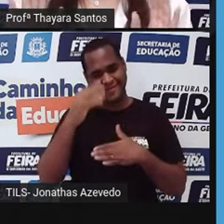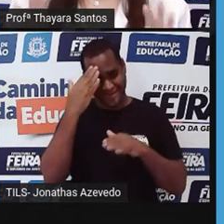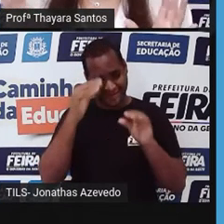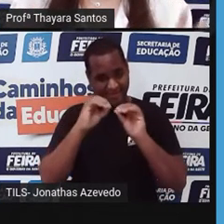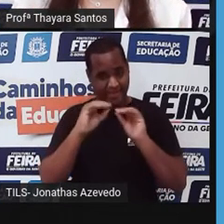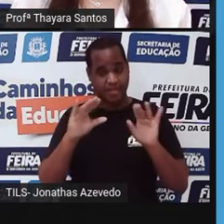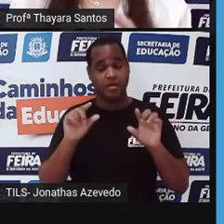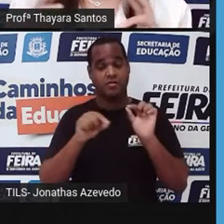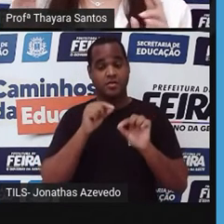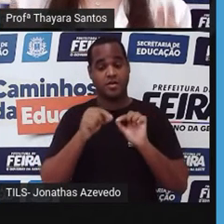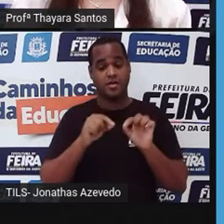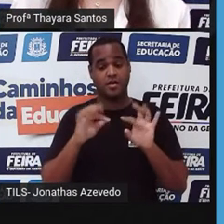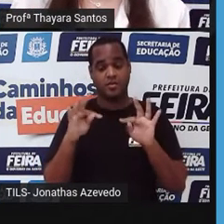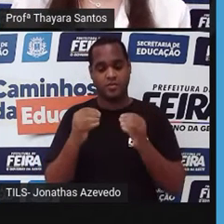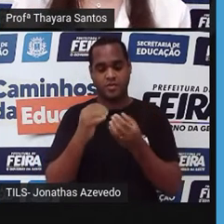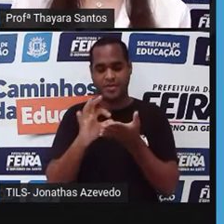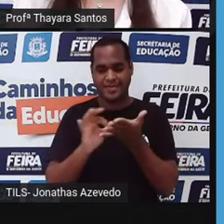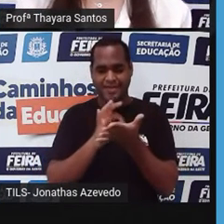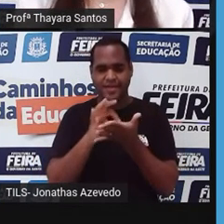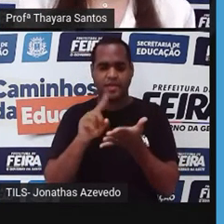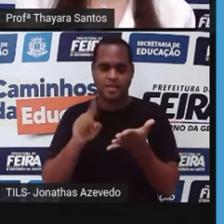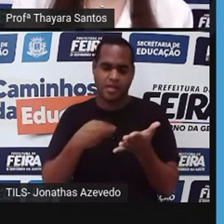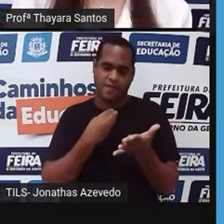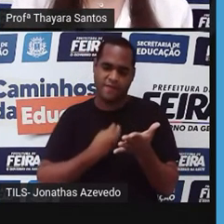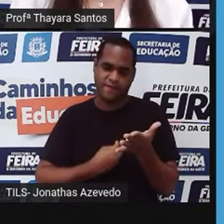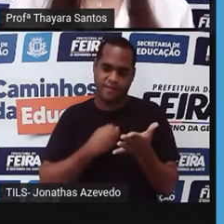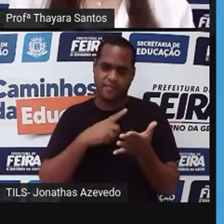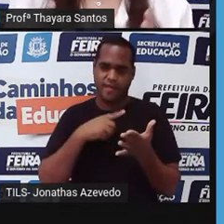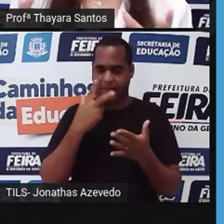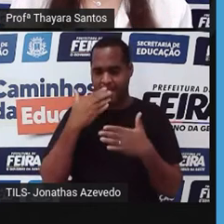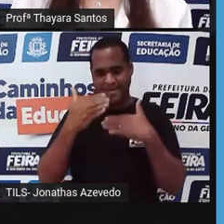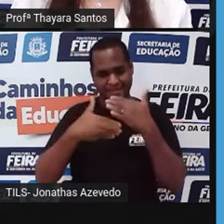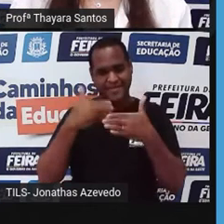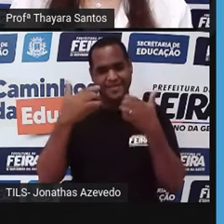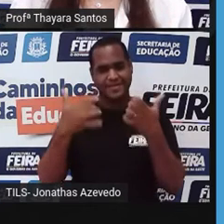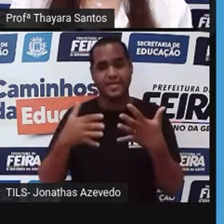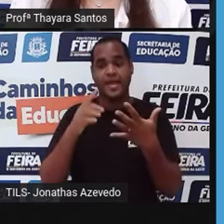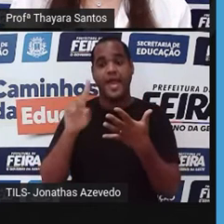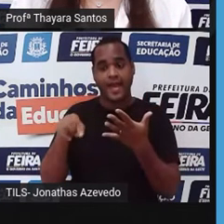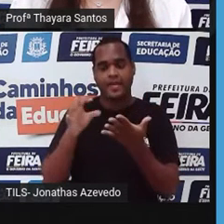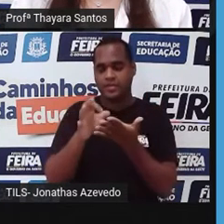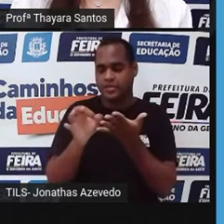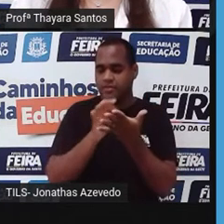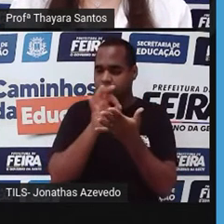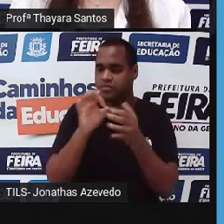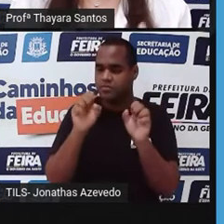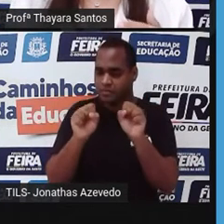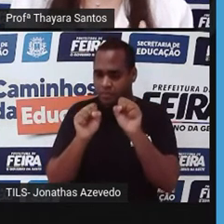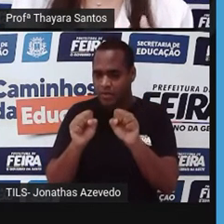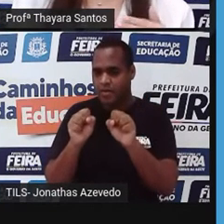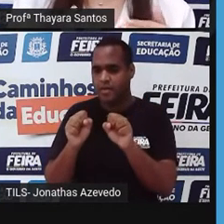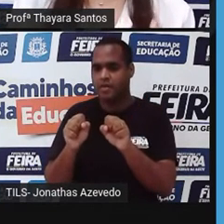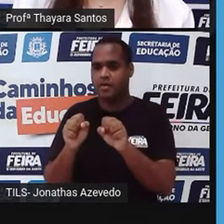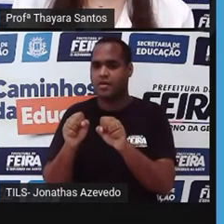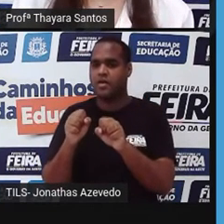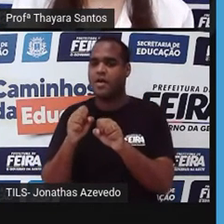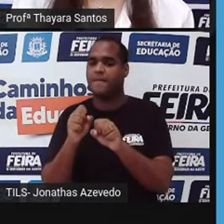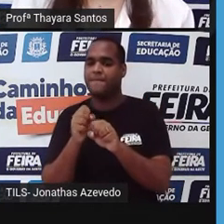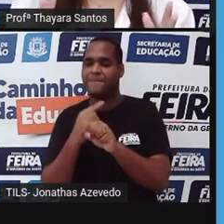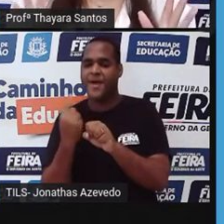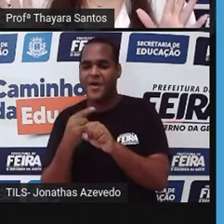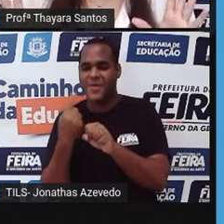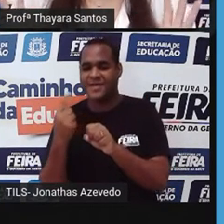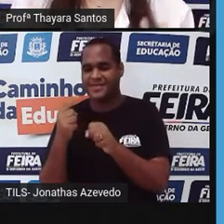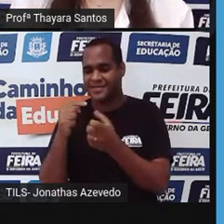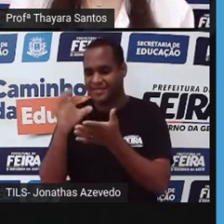coisa. Todas as células, elas têm um tempo de vida pré-determinado. E essas células, elas têm o que a gente chama de morte celular programada.